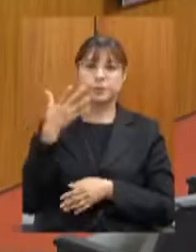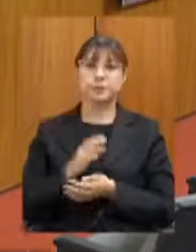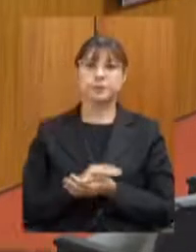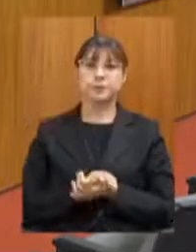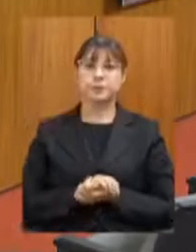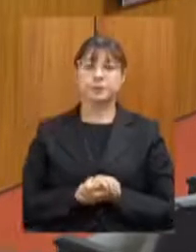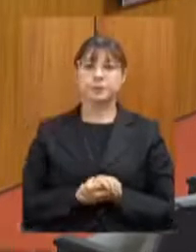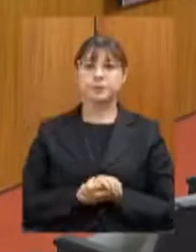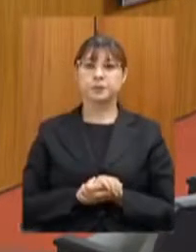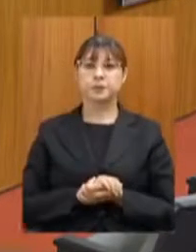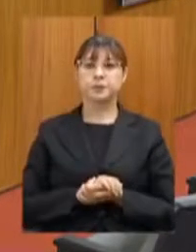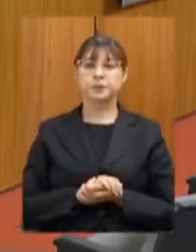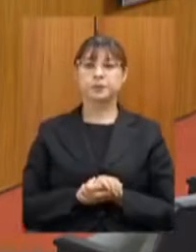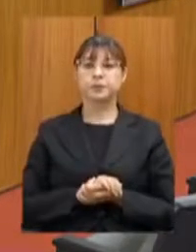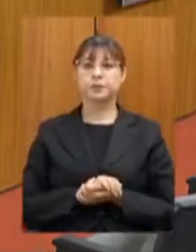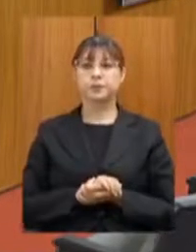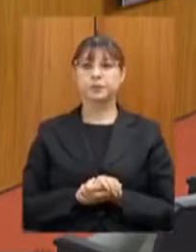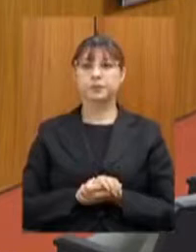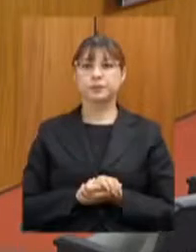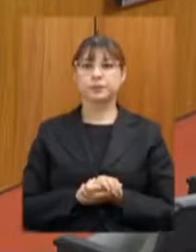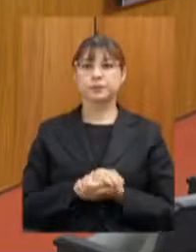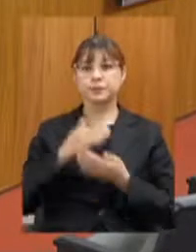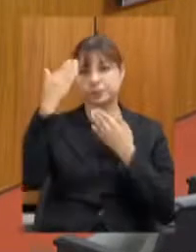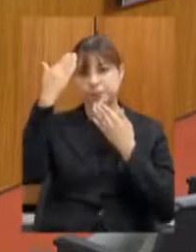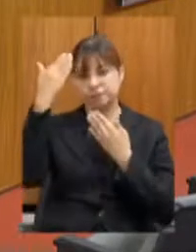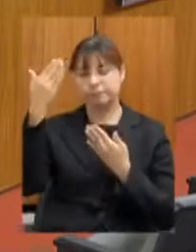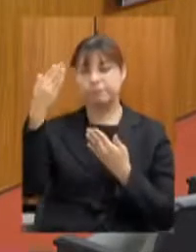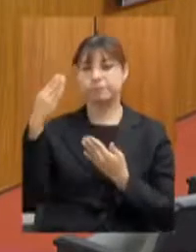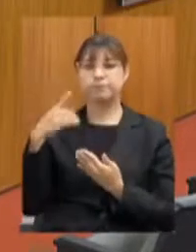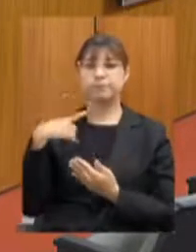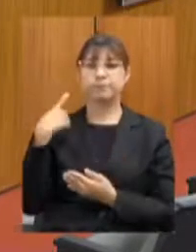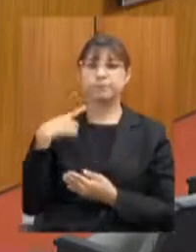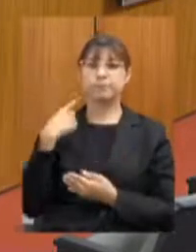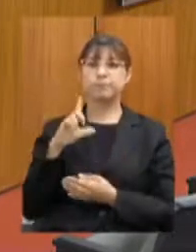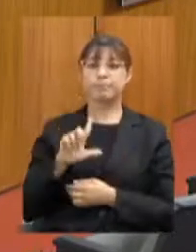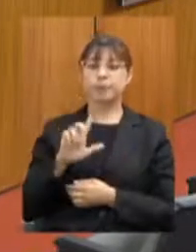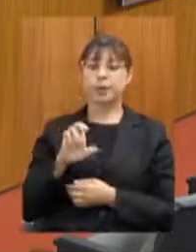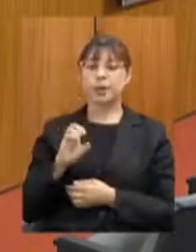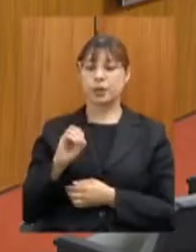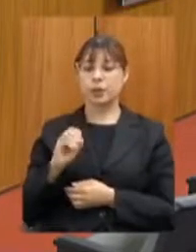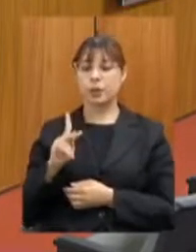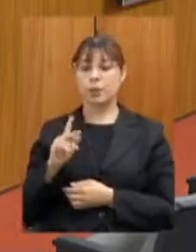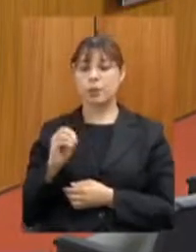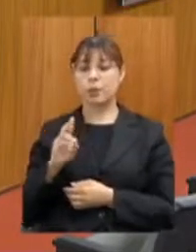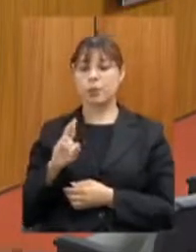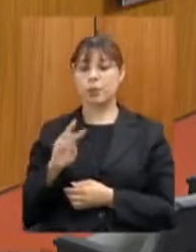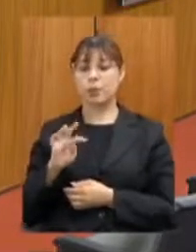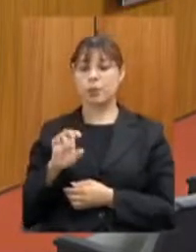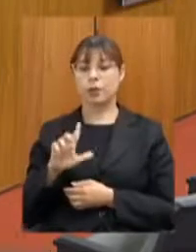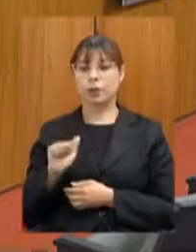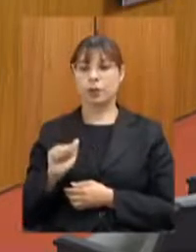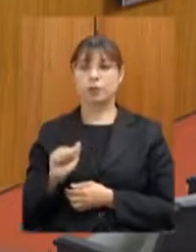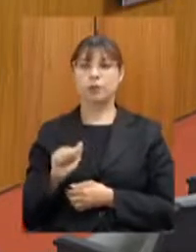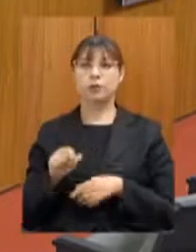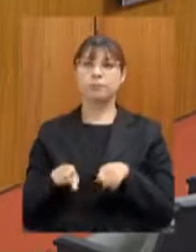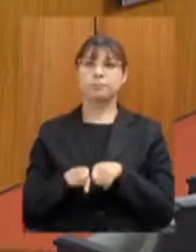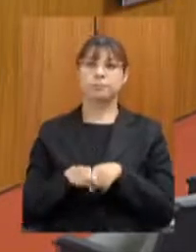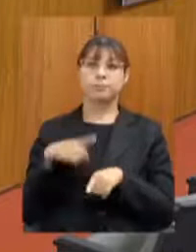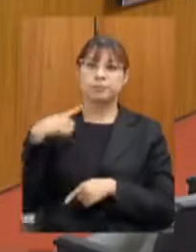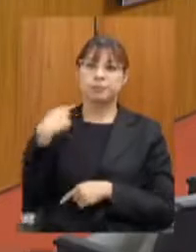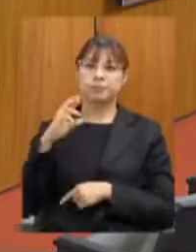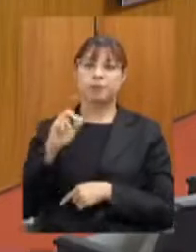Muito obrigado, senhor deputado Léo Portela, senhor deputado Raul Belen,